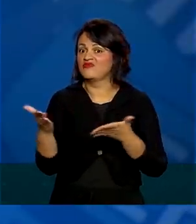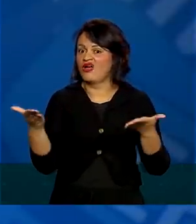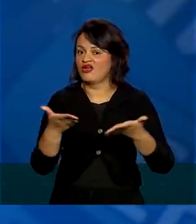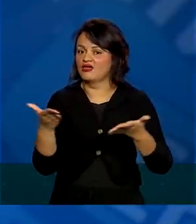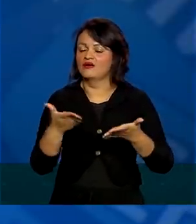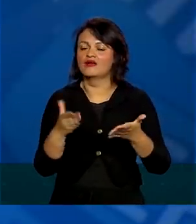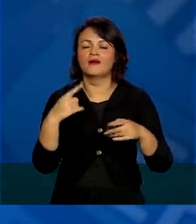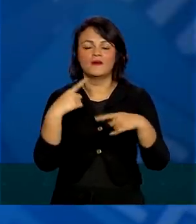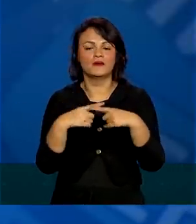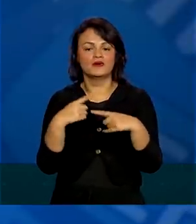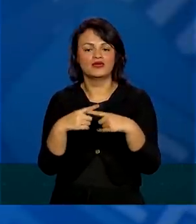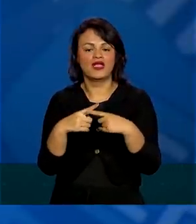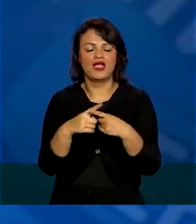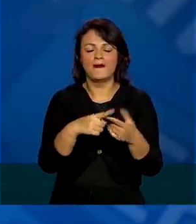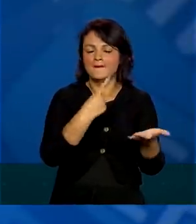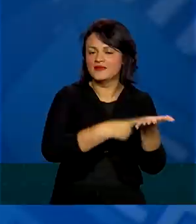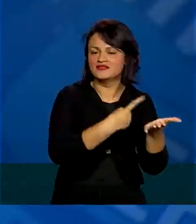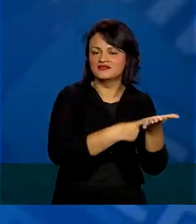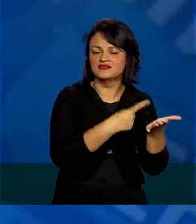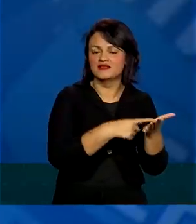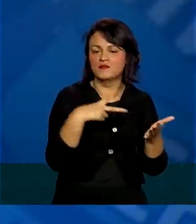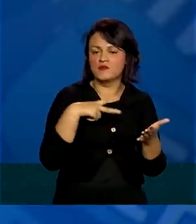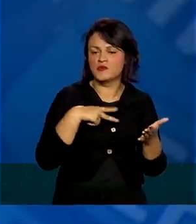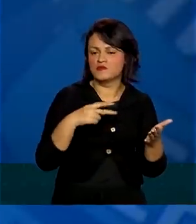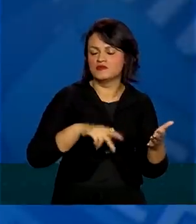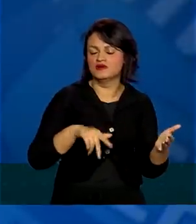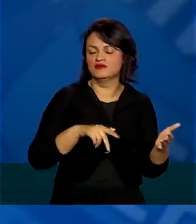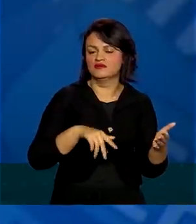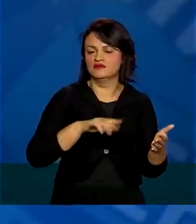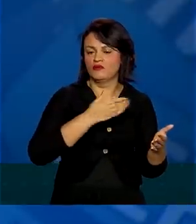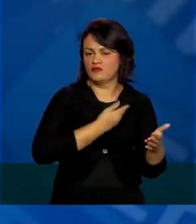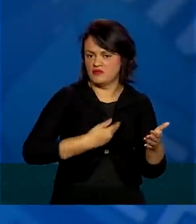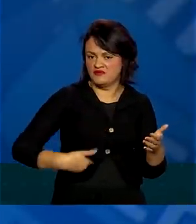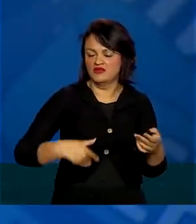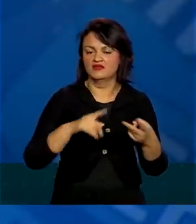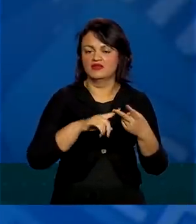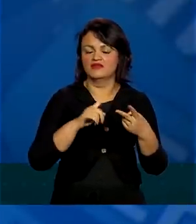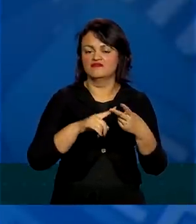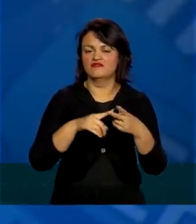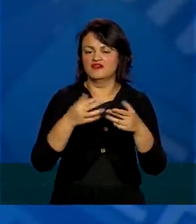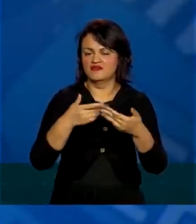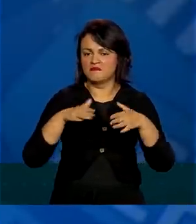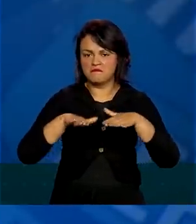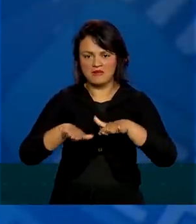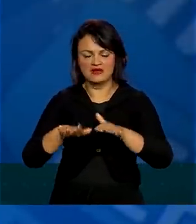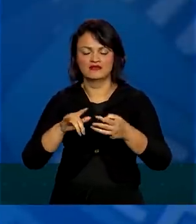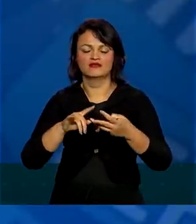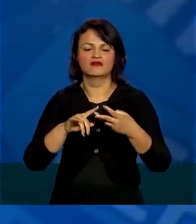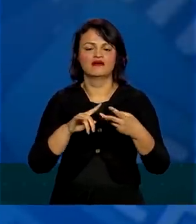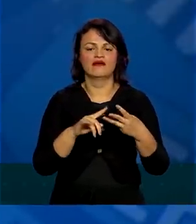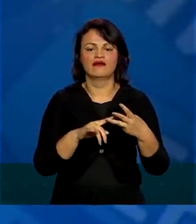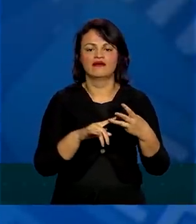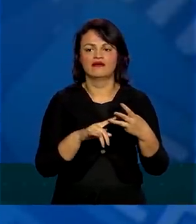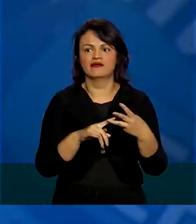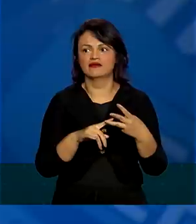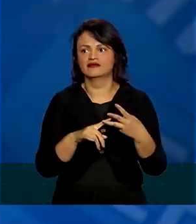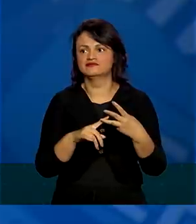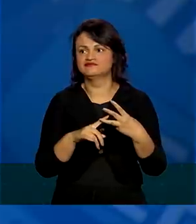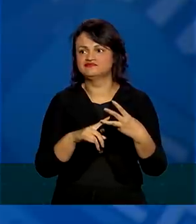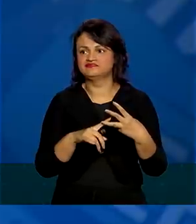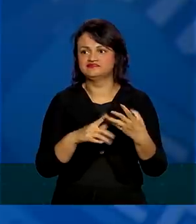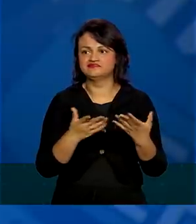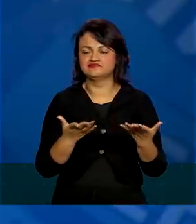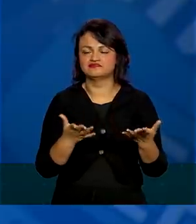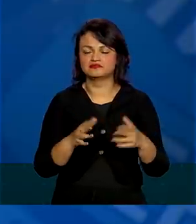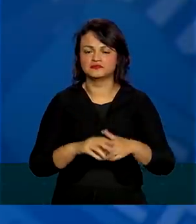porque ele parte de parceria público-privada, ele parte de comodato de máquinas, ele parte de uma